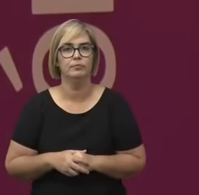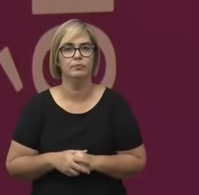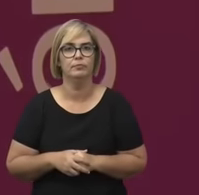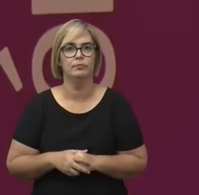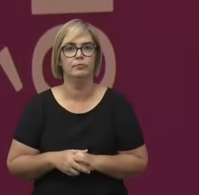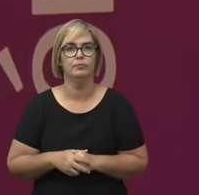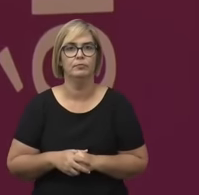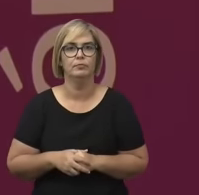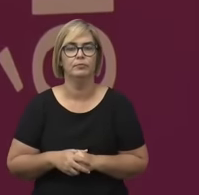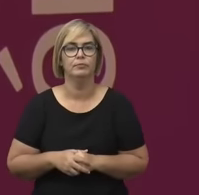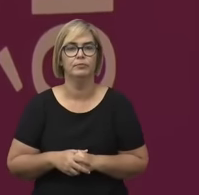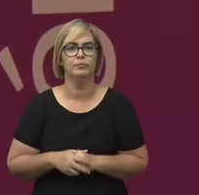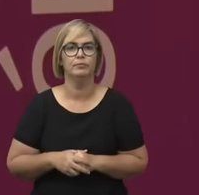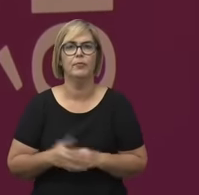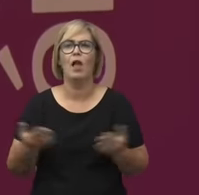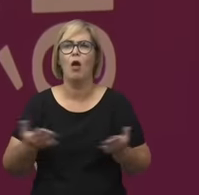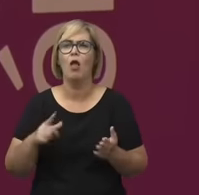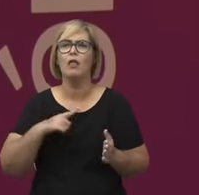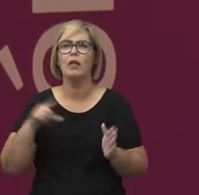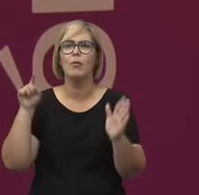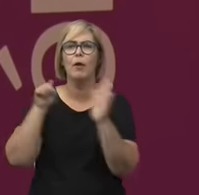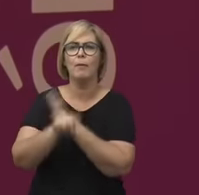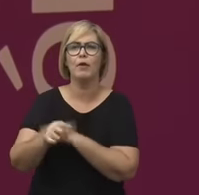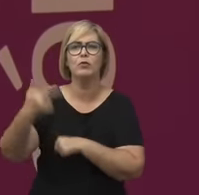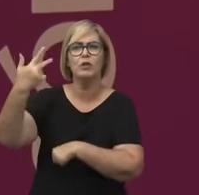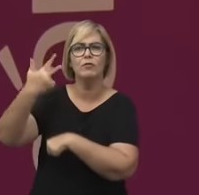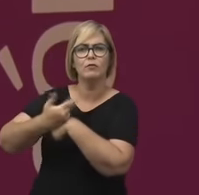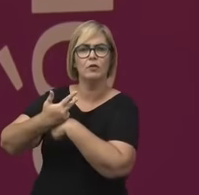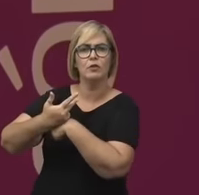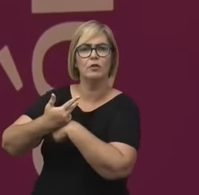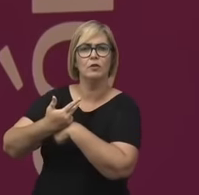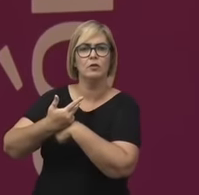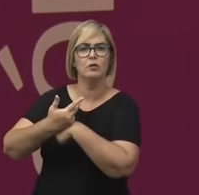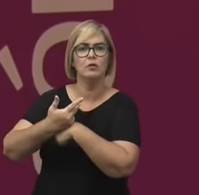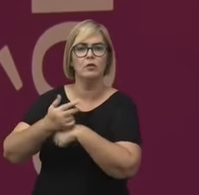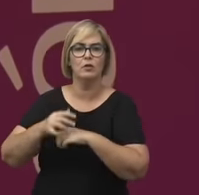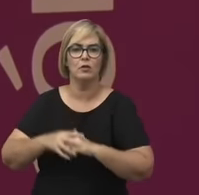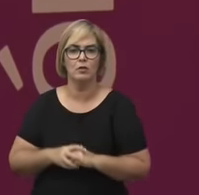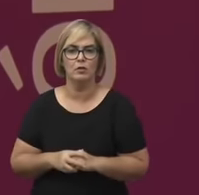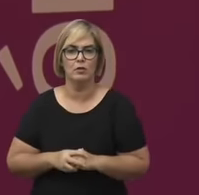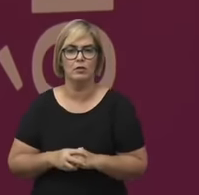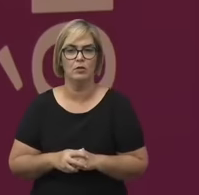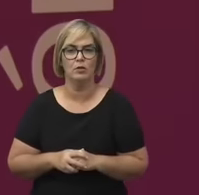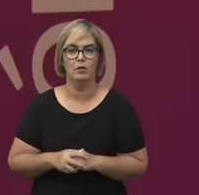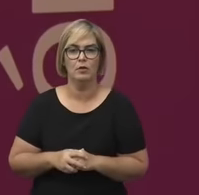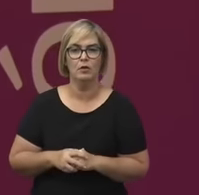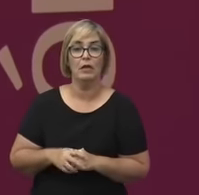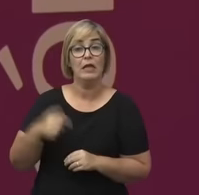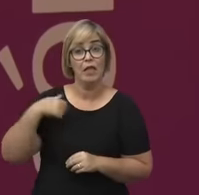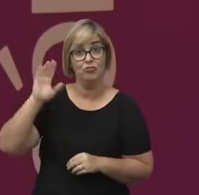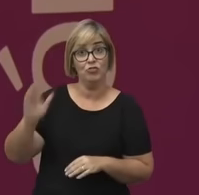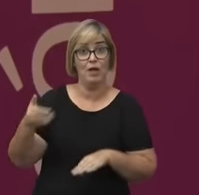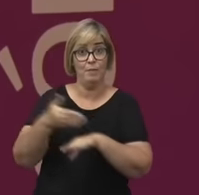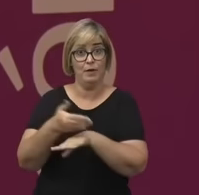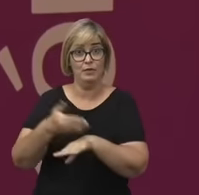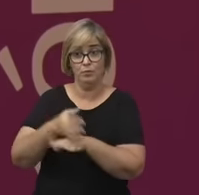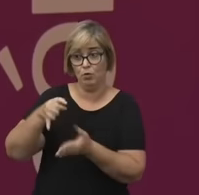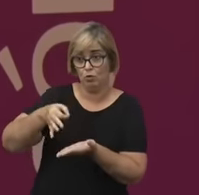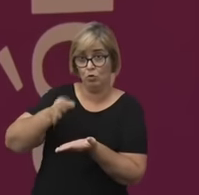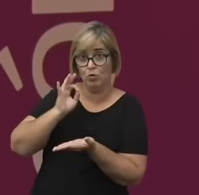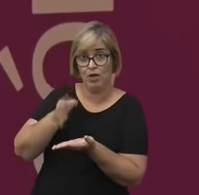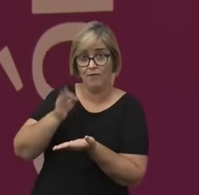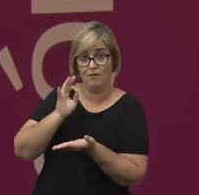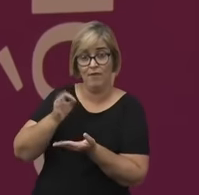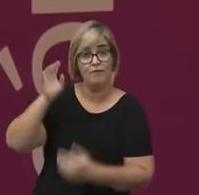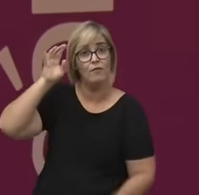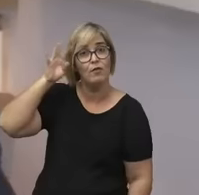A gente tem agora mais uma pergunta em vídeo do filósofo Gabriele Corneli, da UNB, que também já participou aqui do Café Filosófico com